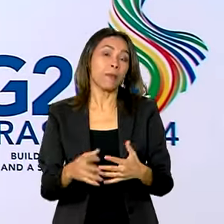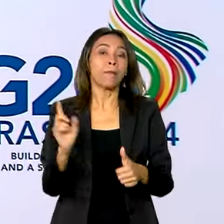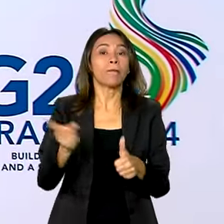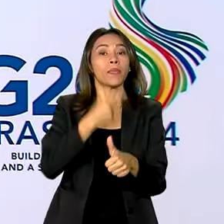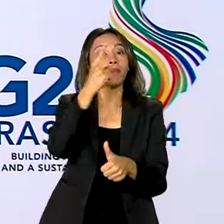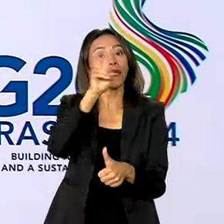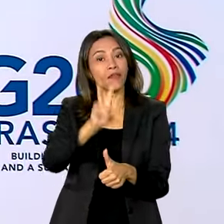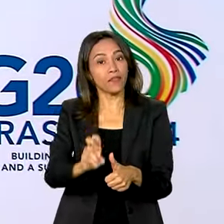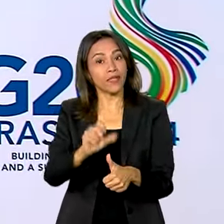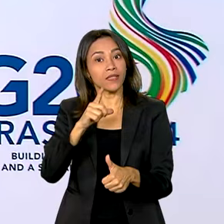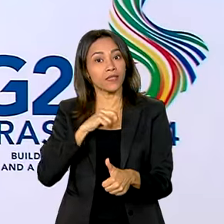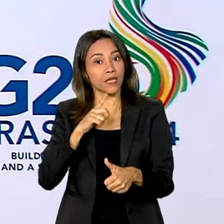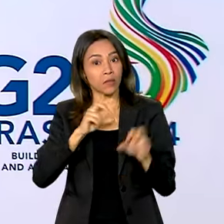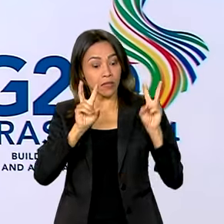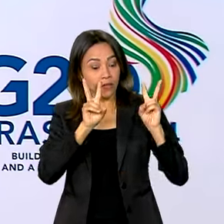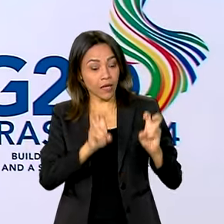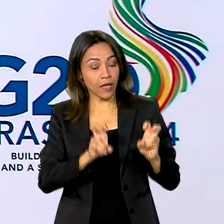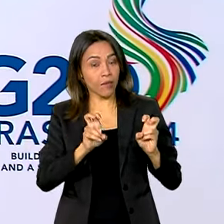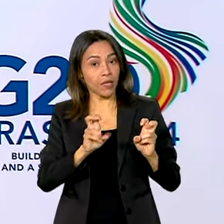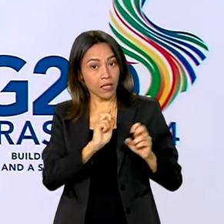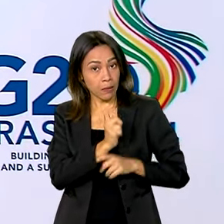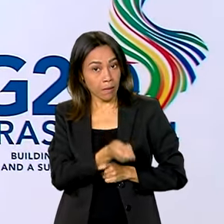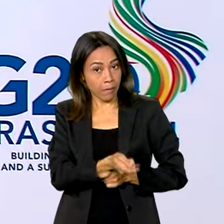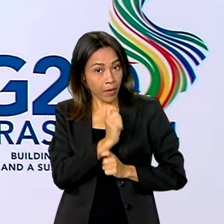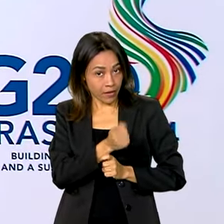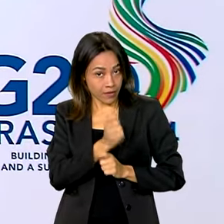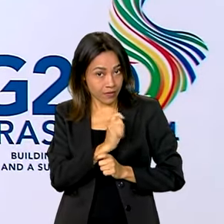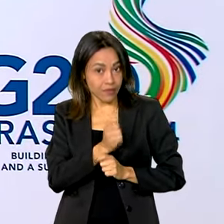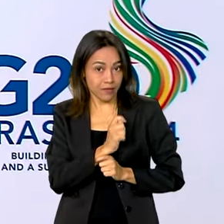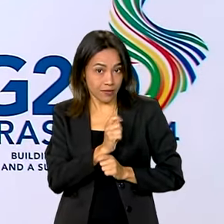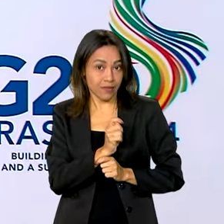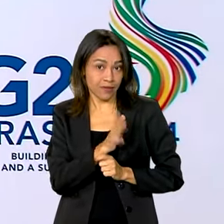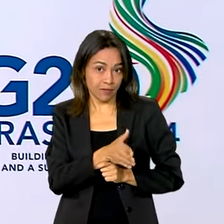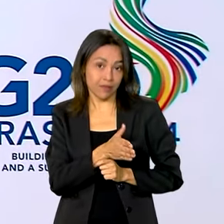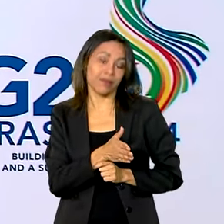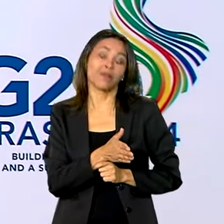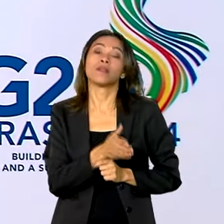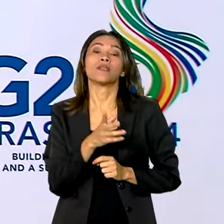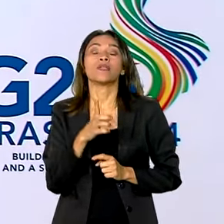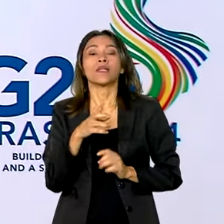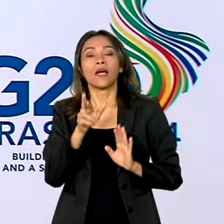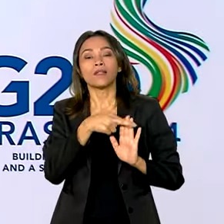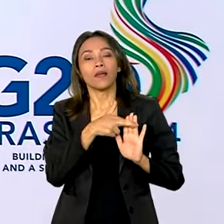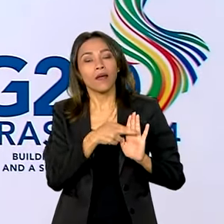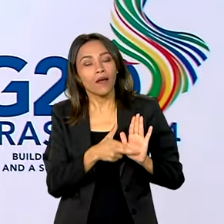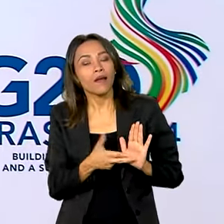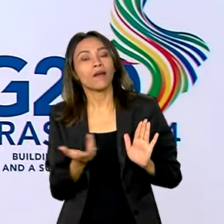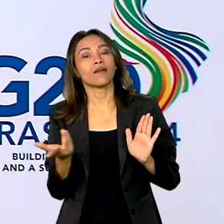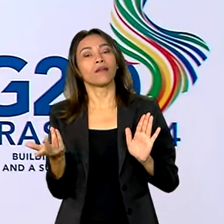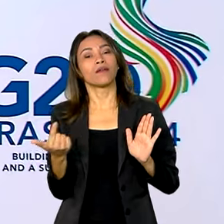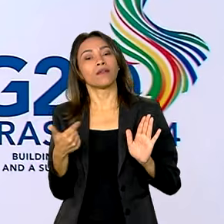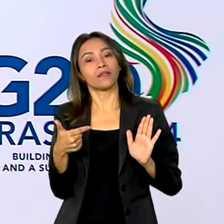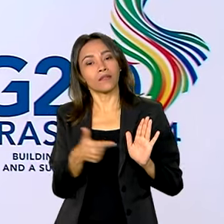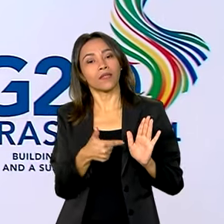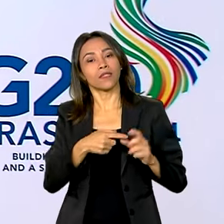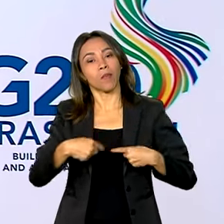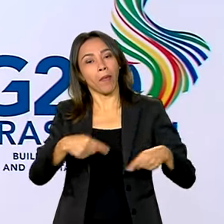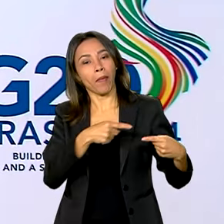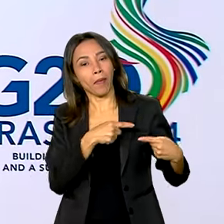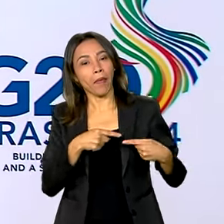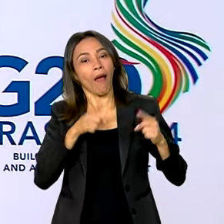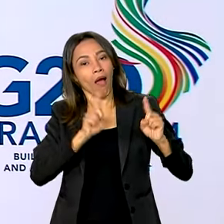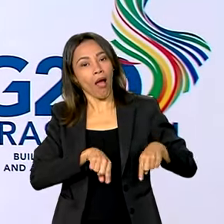específicas sobre o tema da pesca e da agricultura. Muitas das regulamentações, das regras, são